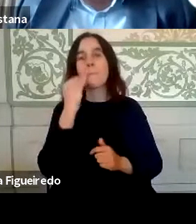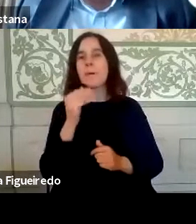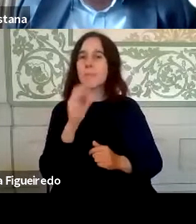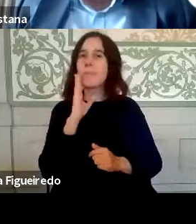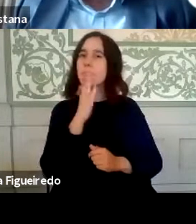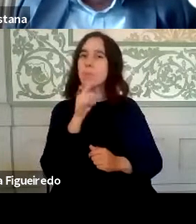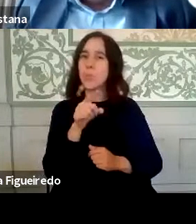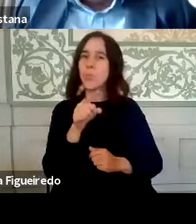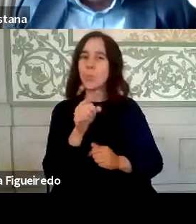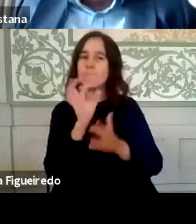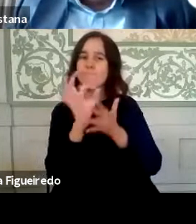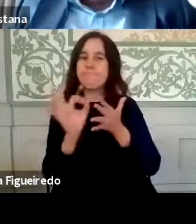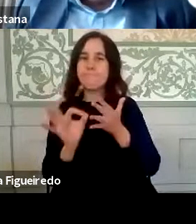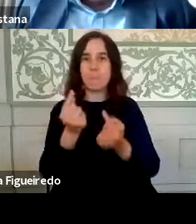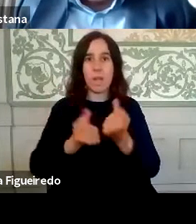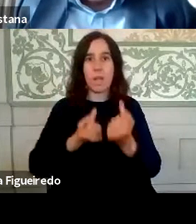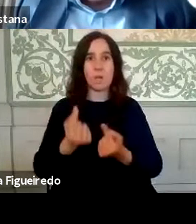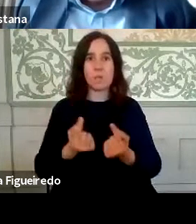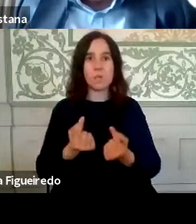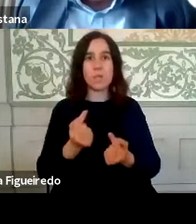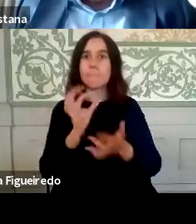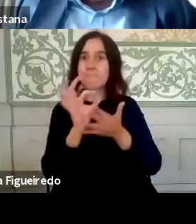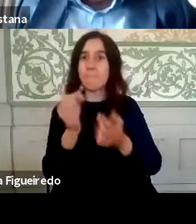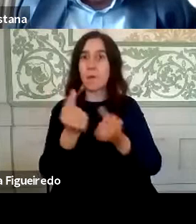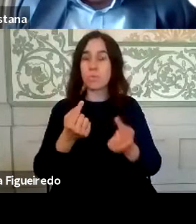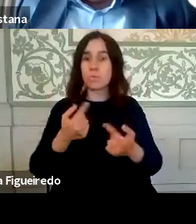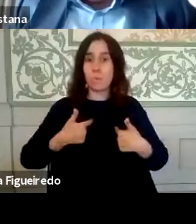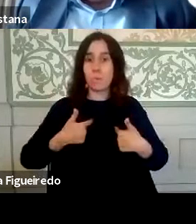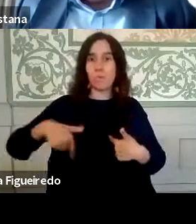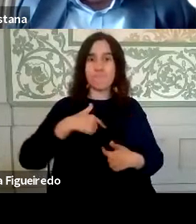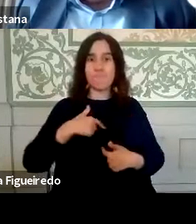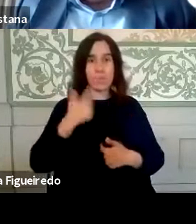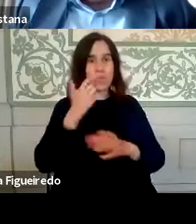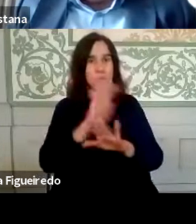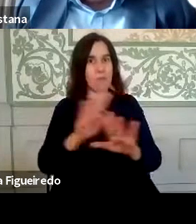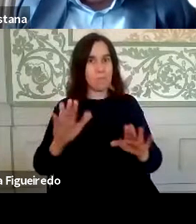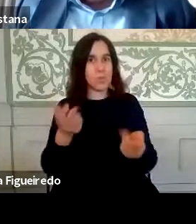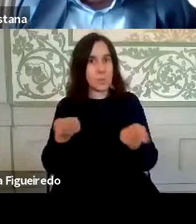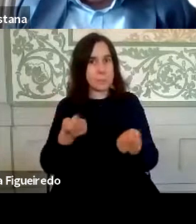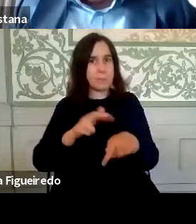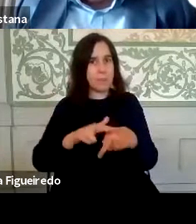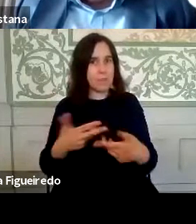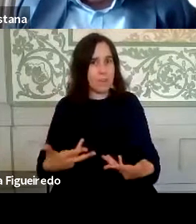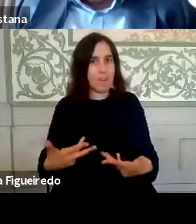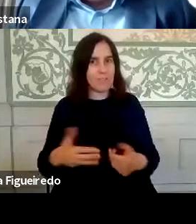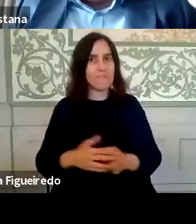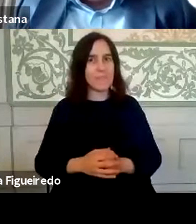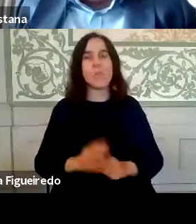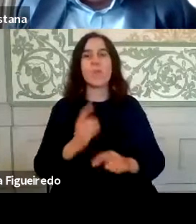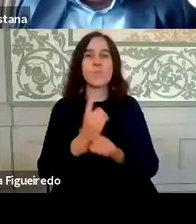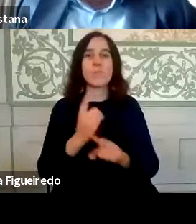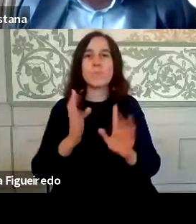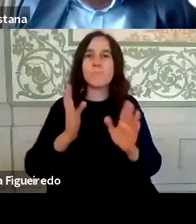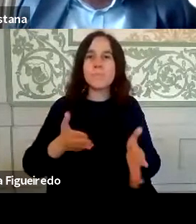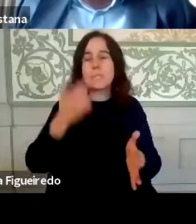alguns fatores, e alguns desses fatores somos nós próprios, os que aqui estamos, os que são dirigentes atualmente, porque é preciso